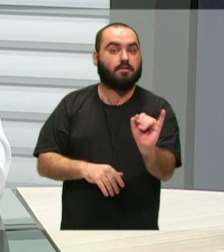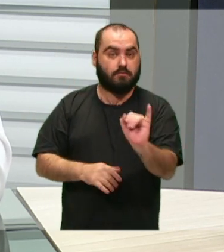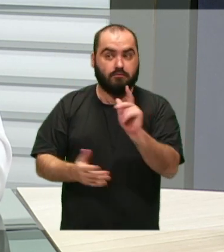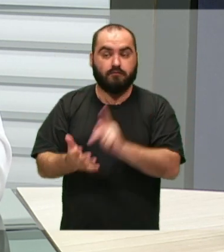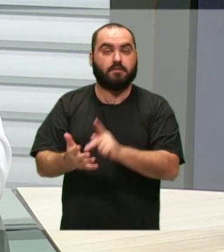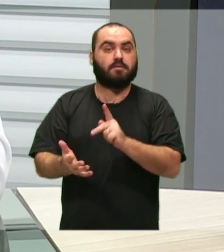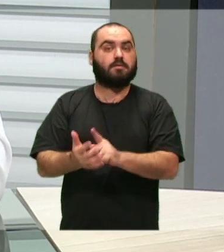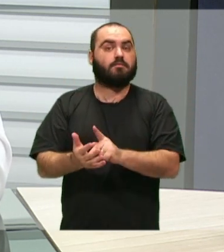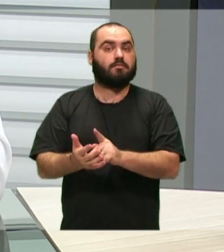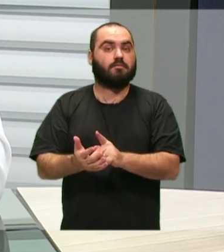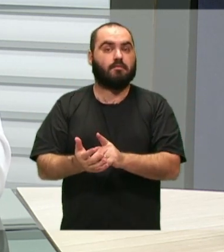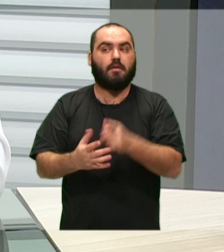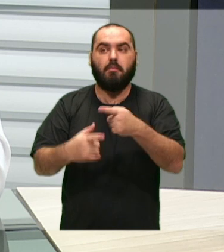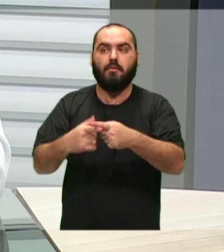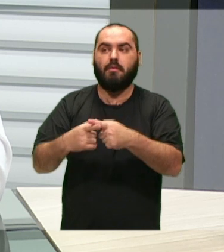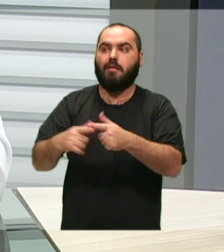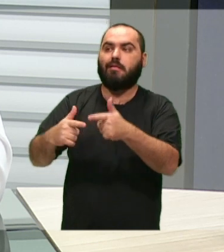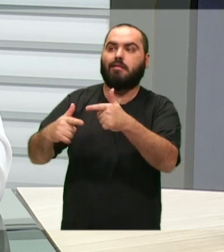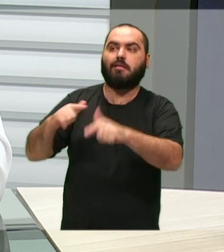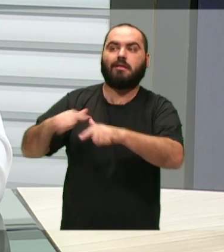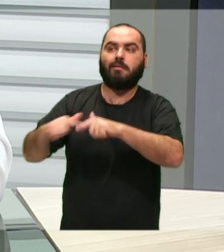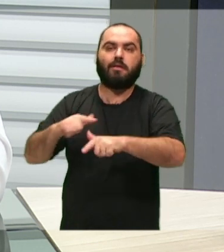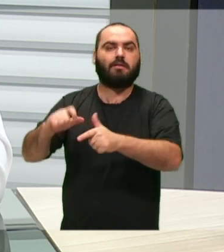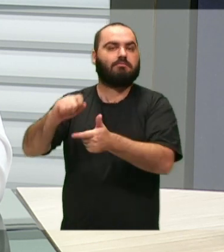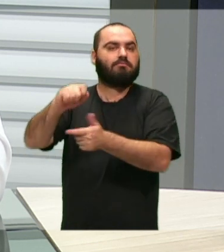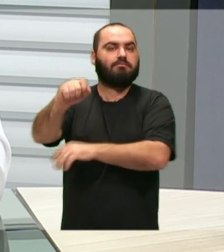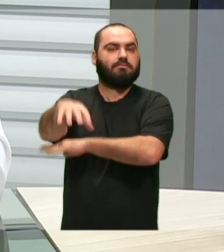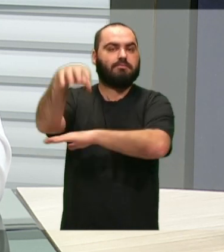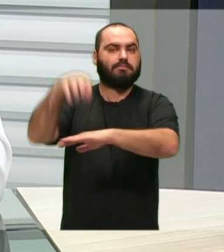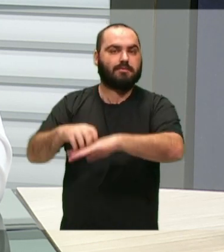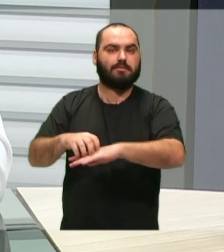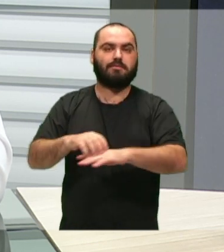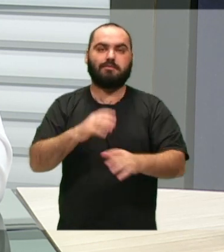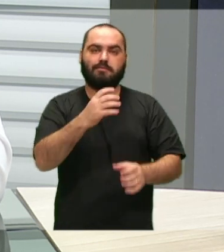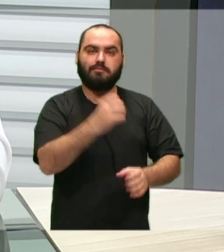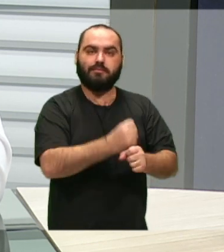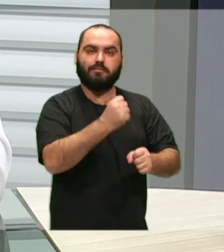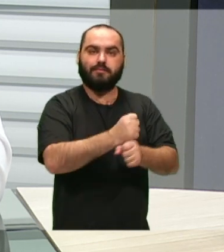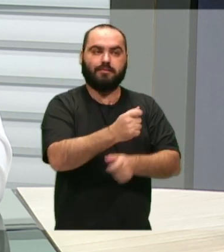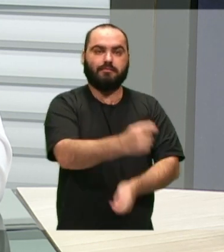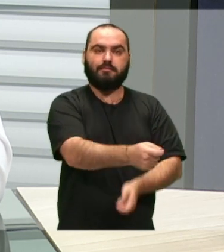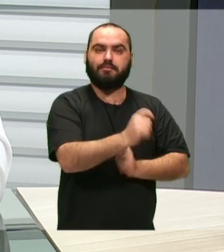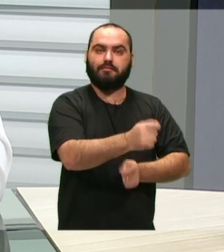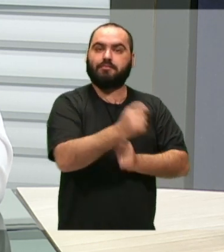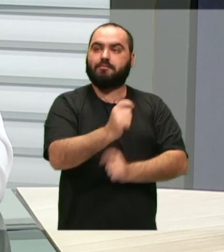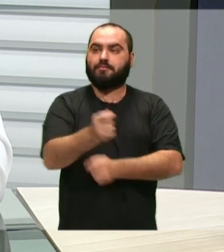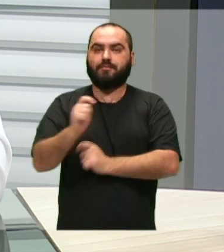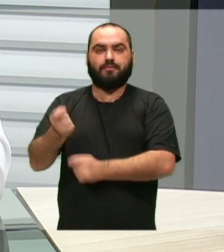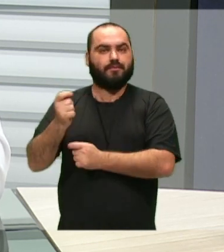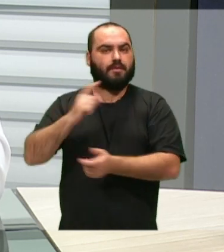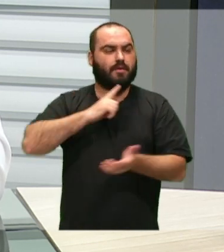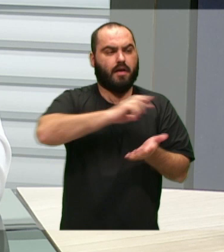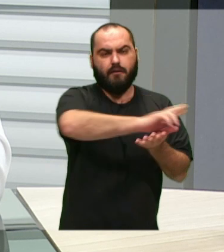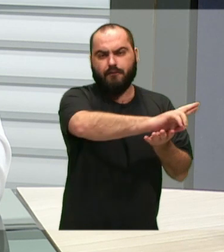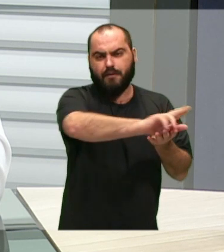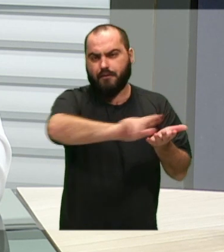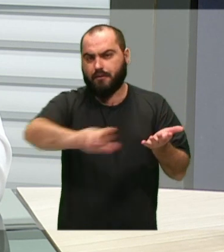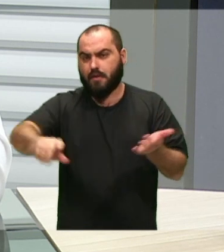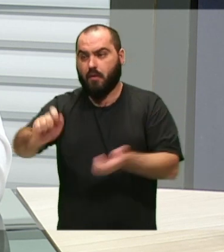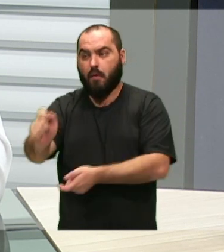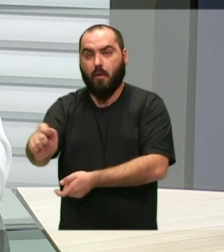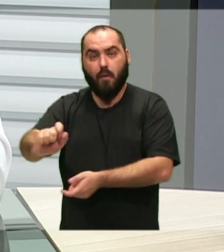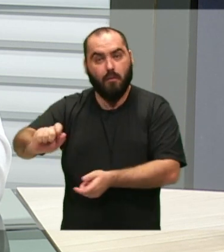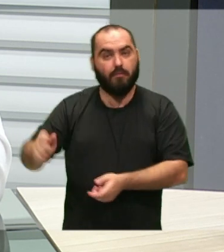da atividade portuária, construção civil, atividade pesqueira, hoje vem diversificando a sua economia. Então, tem muitas oportunidades na nossa cidade,